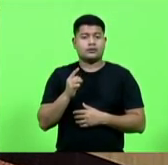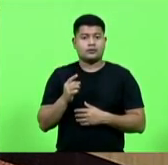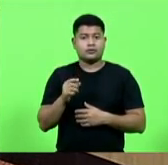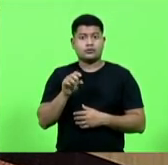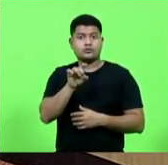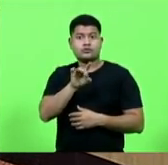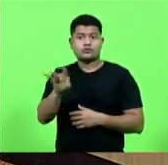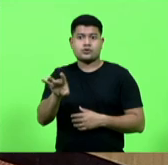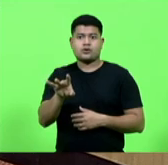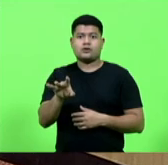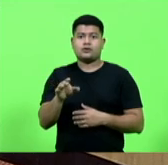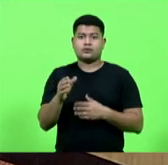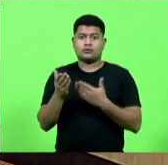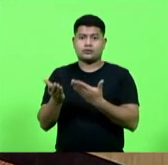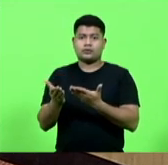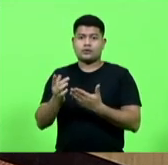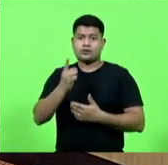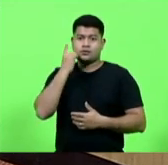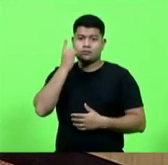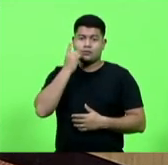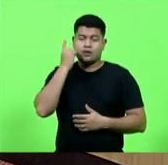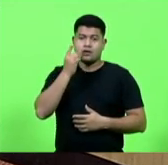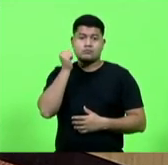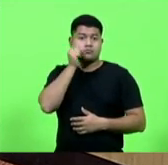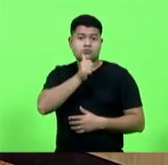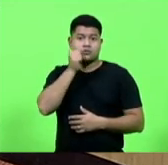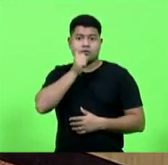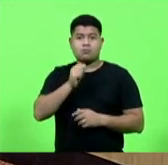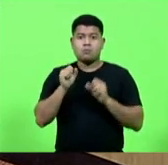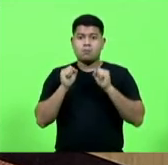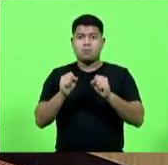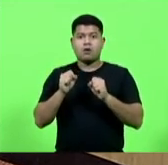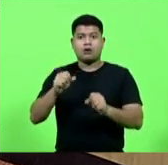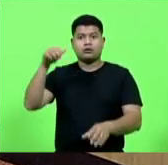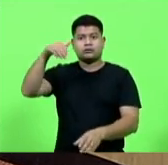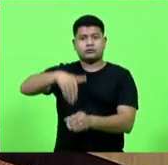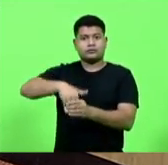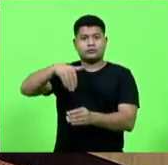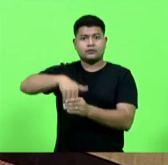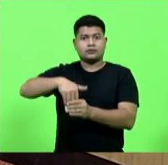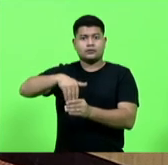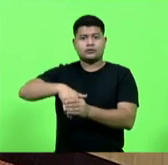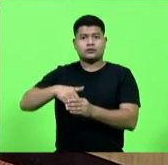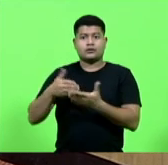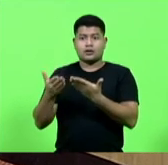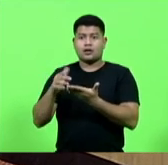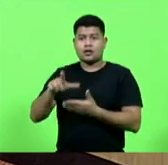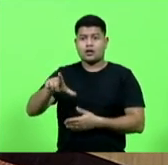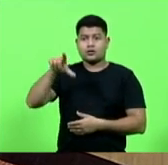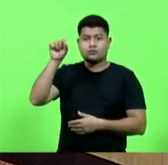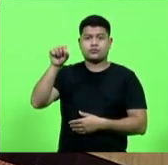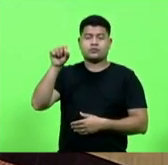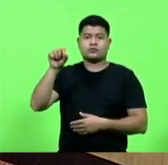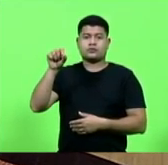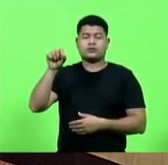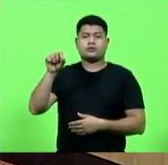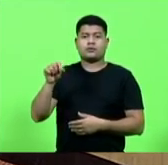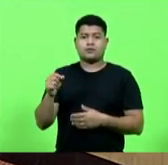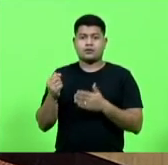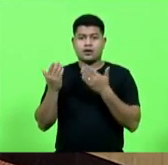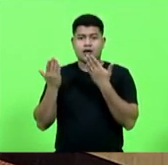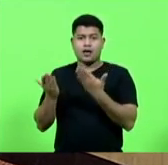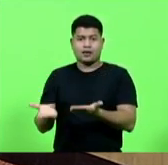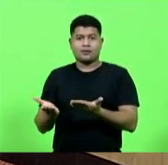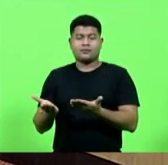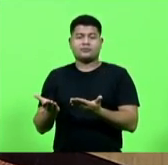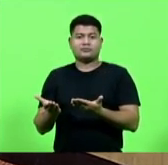somente deputadas mulheres podem votar para escolher esta presidência.